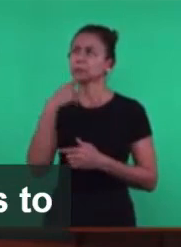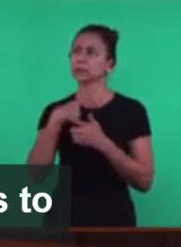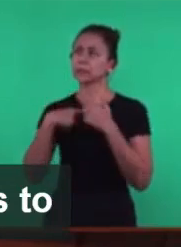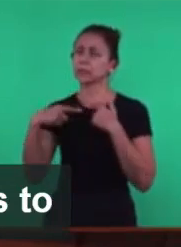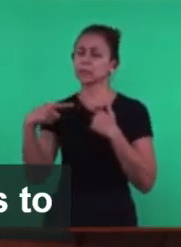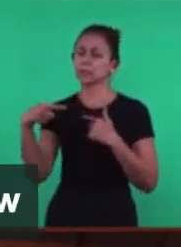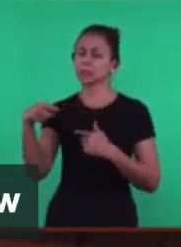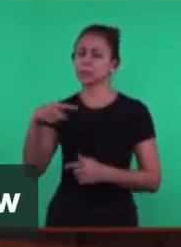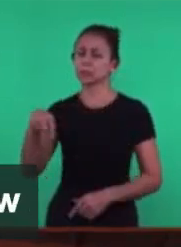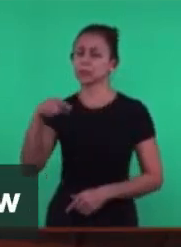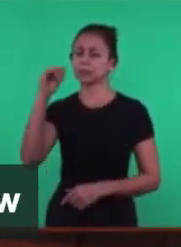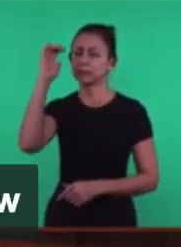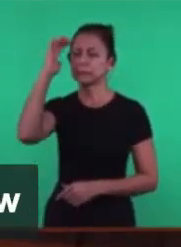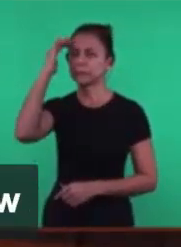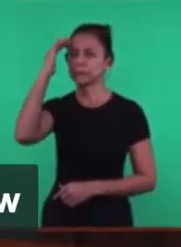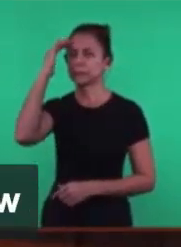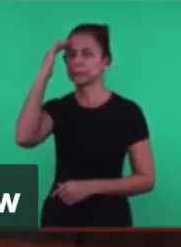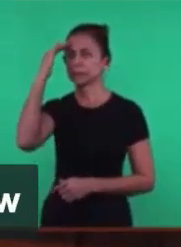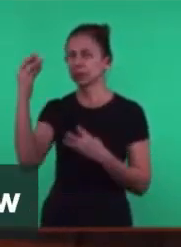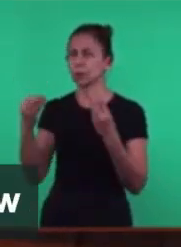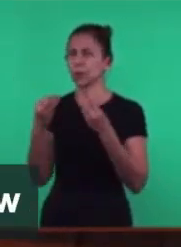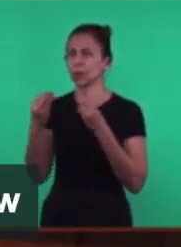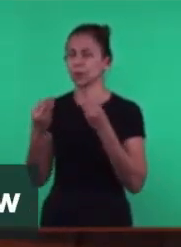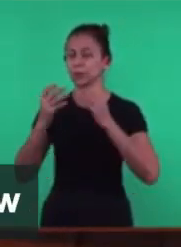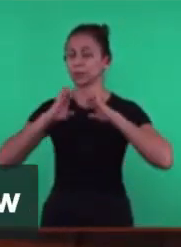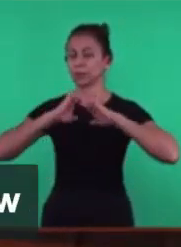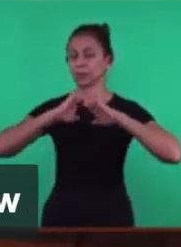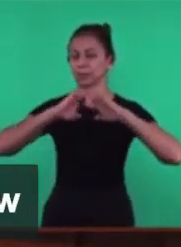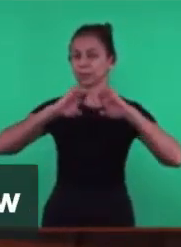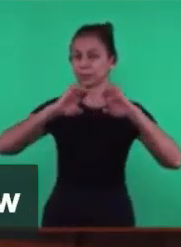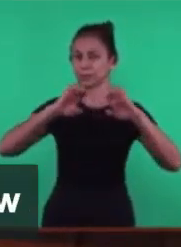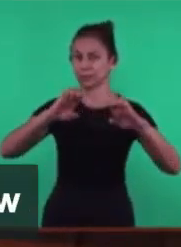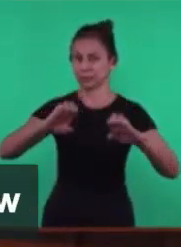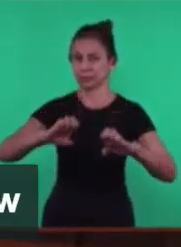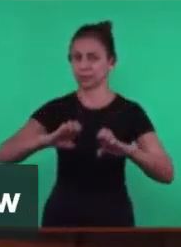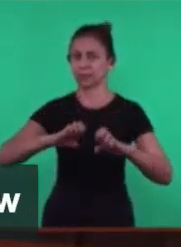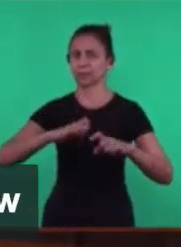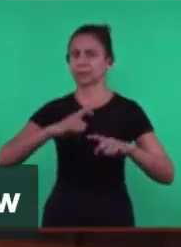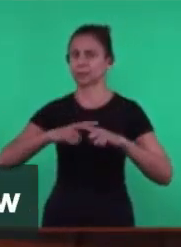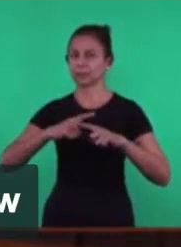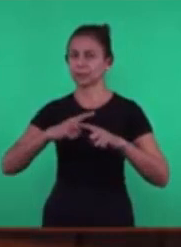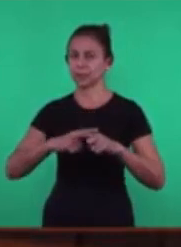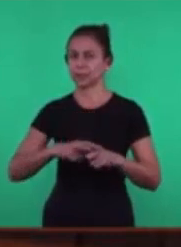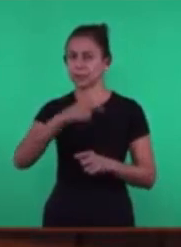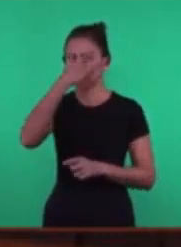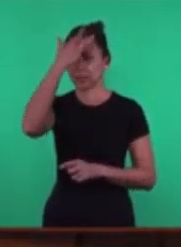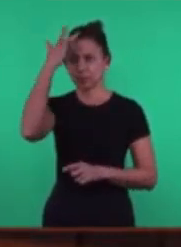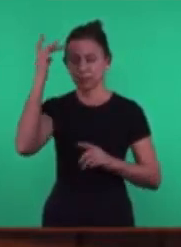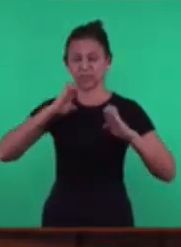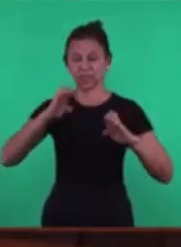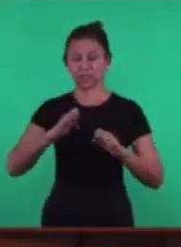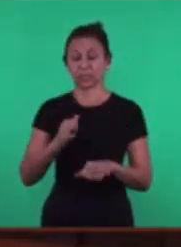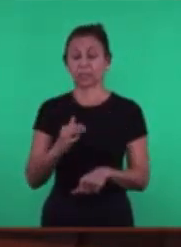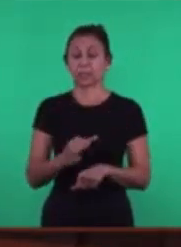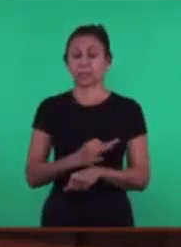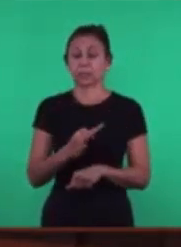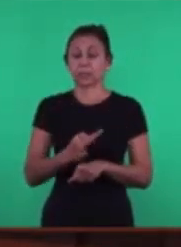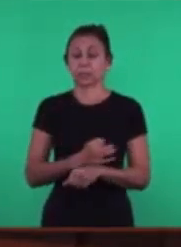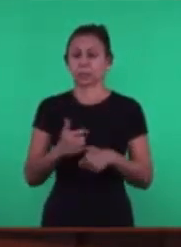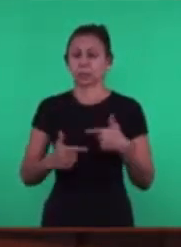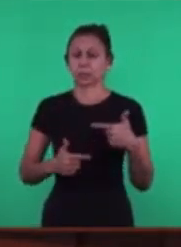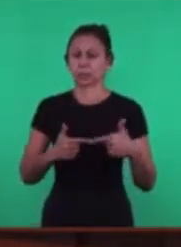A forma De semear As lutas As lutas De quem Semeia O que Está sendo